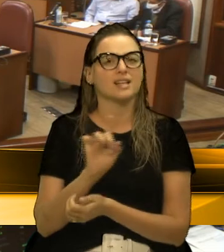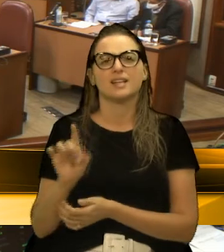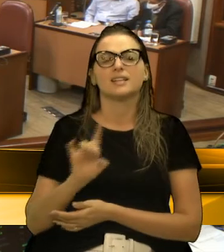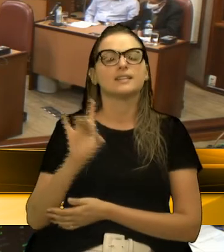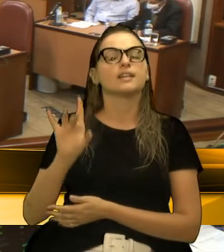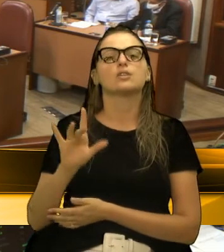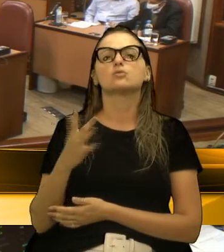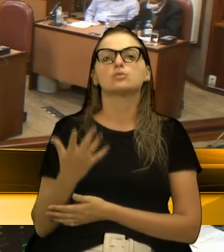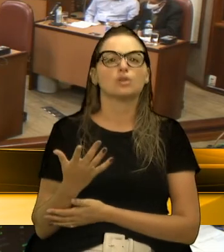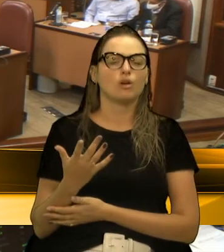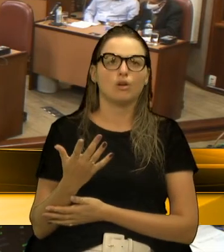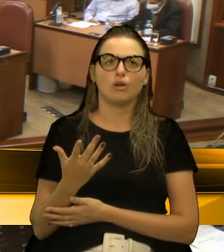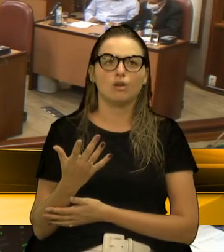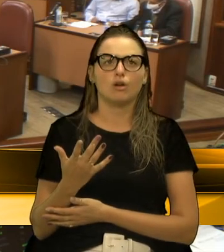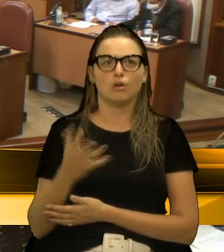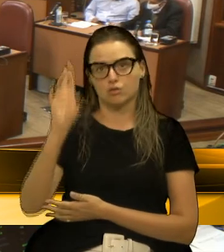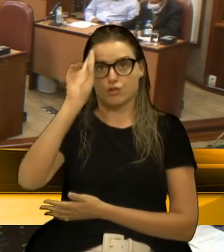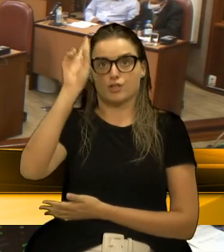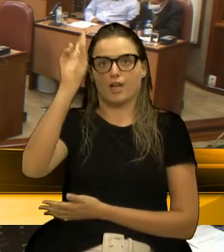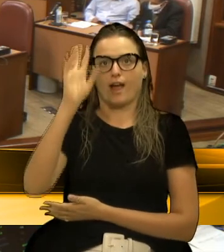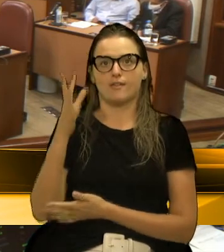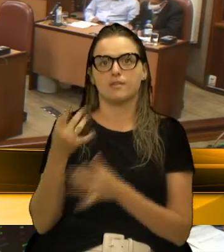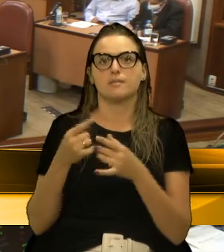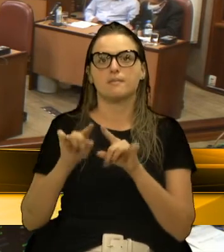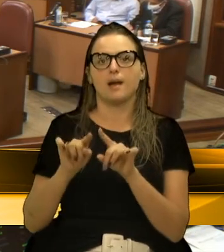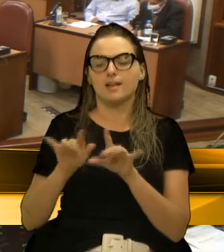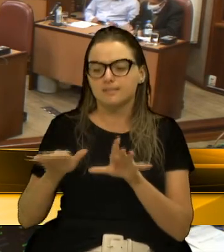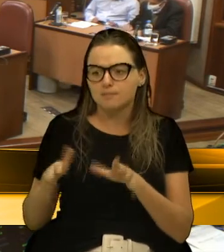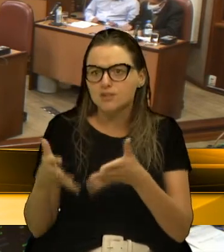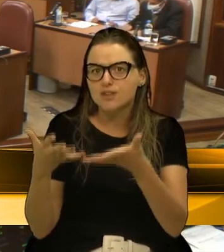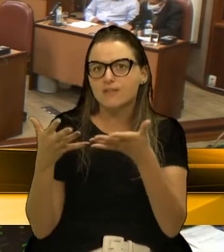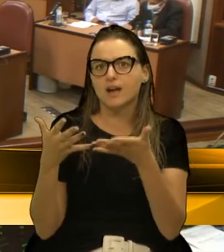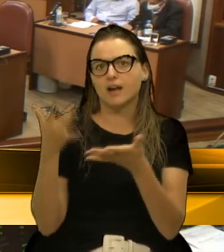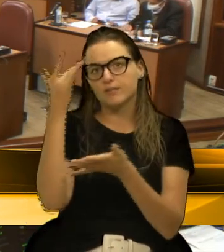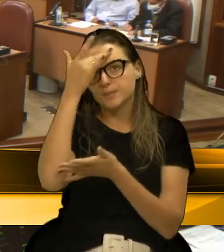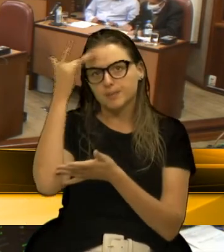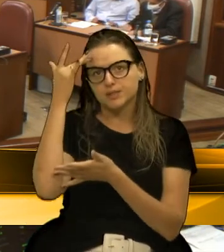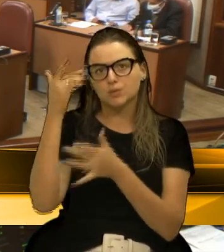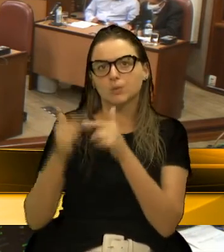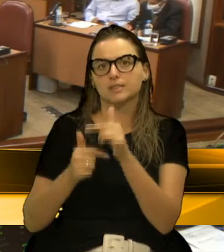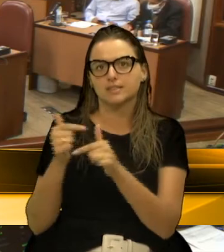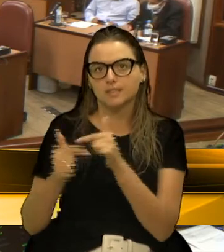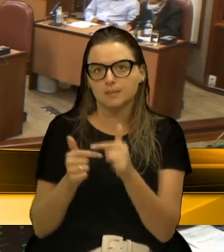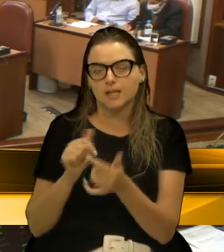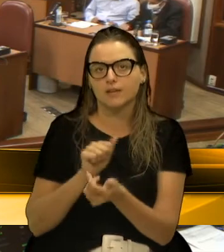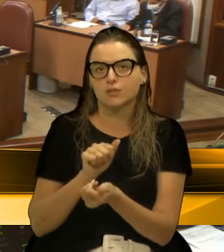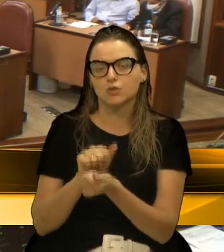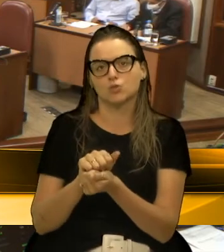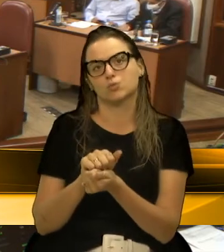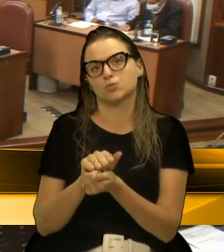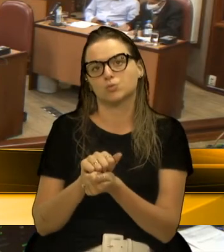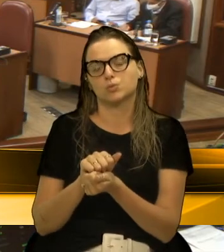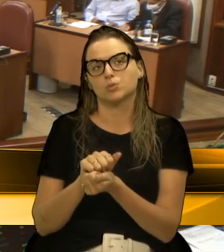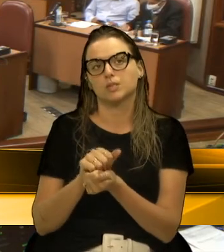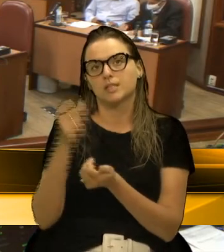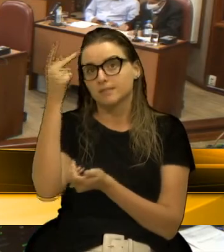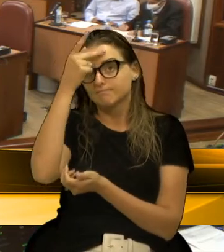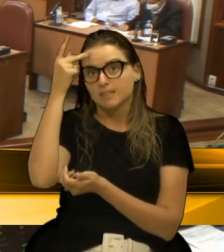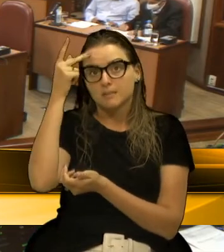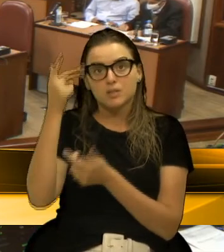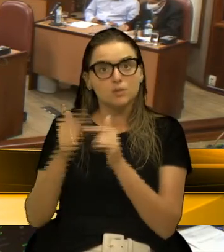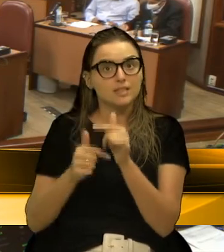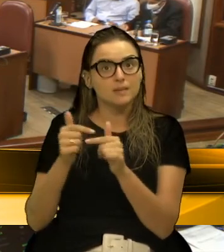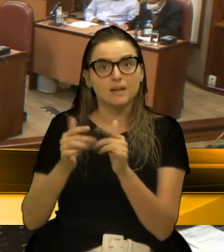o patrão, e sim era um incentivador do próprio funcionário dele.